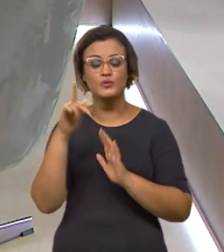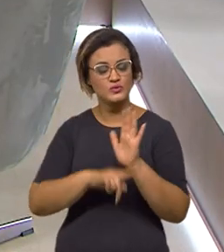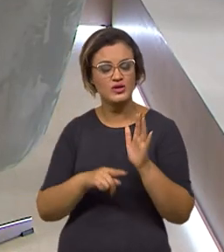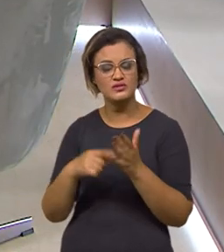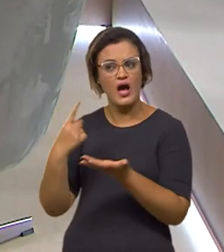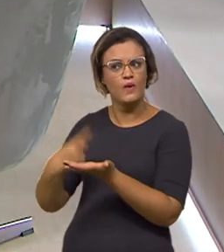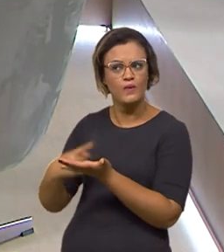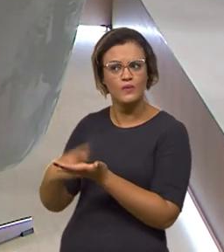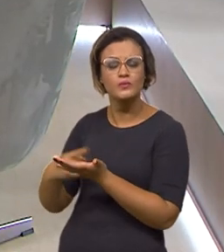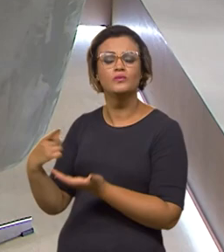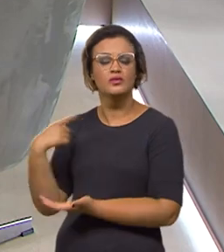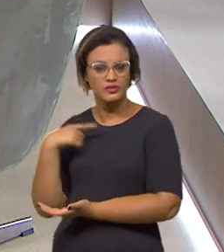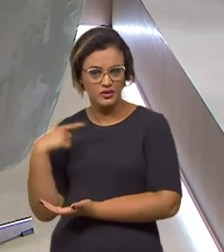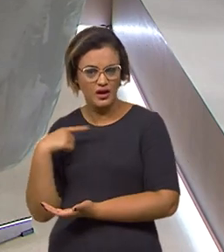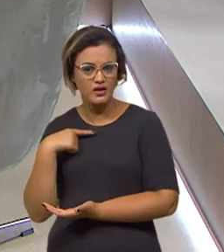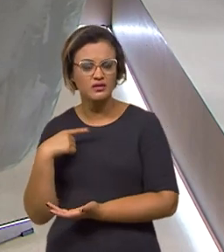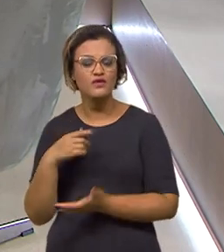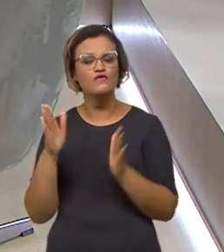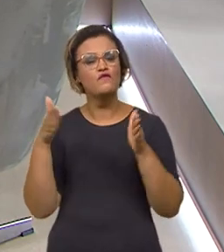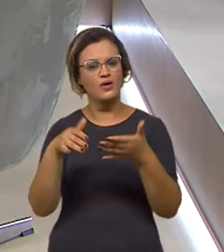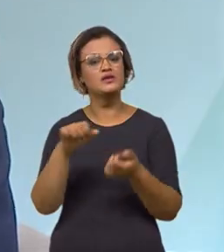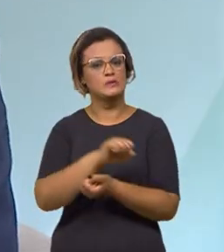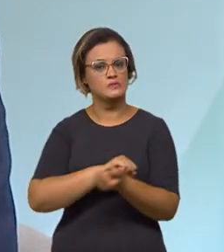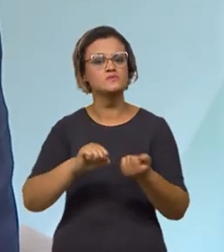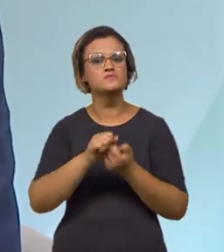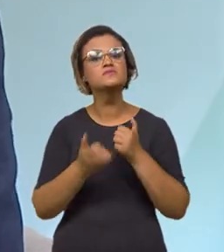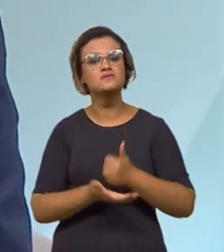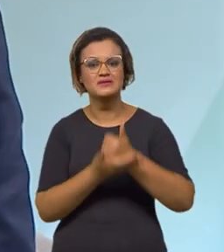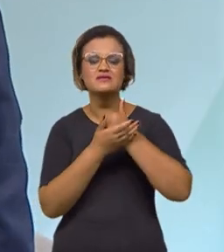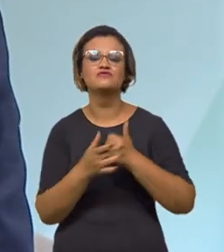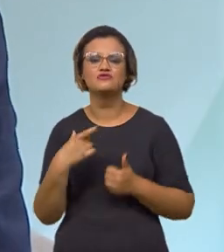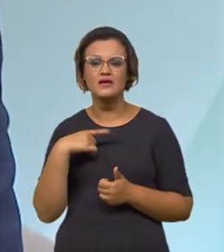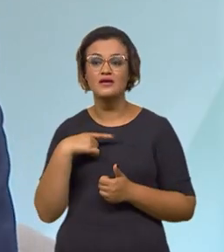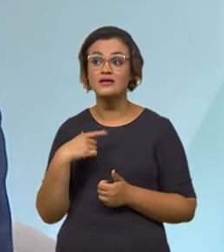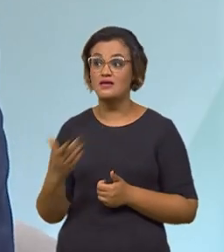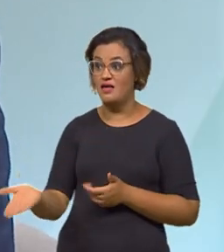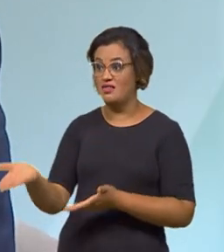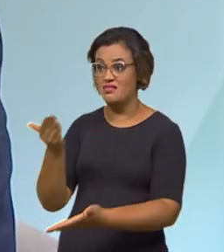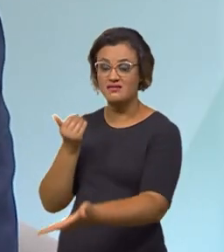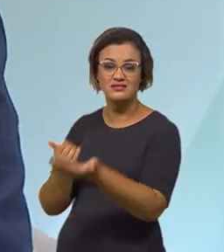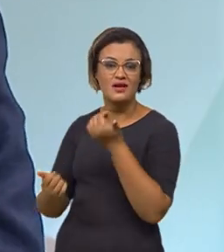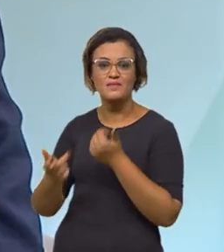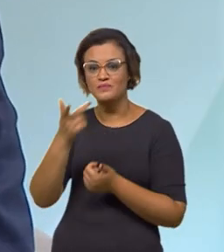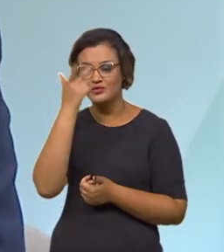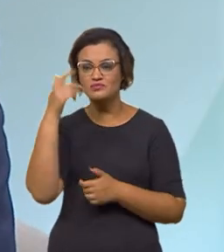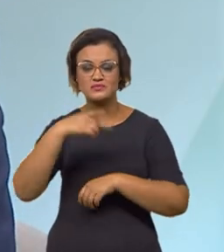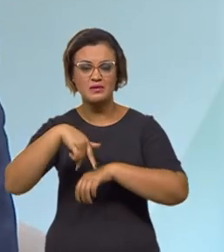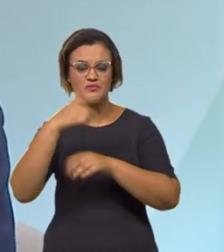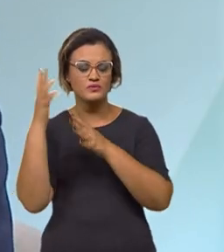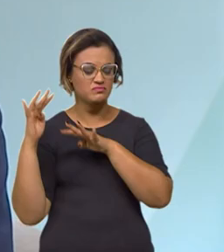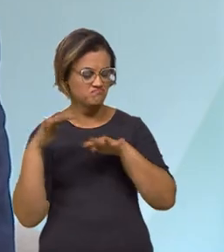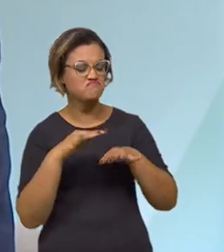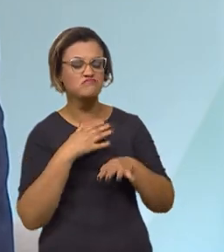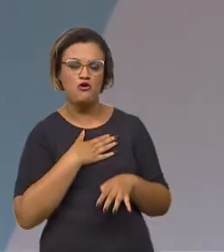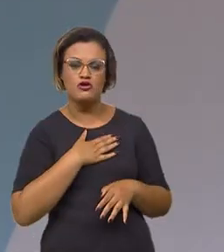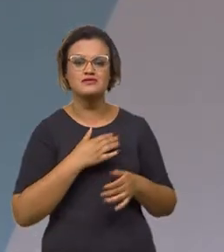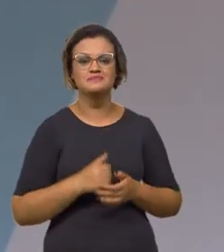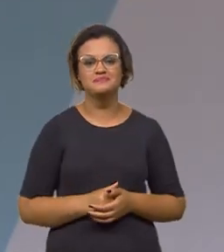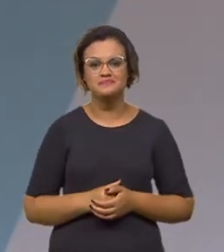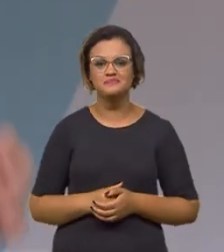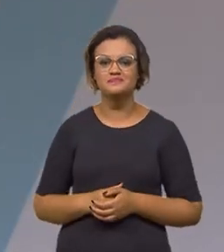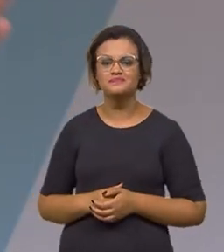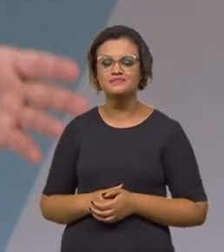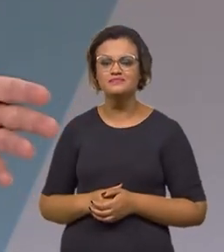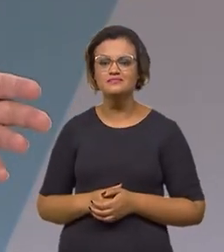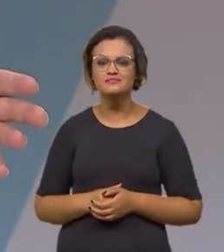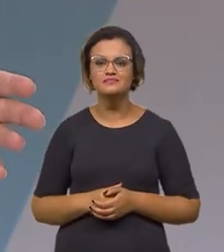internacionais no que tange a parte de sustentabilidade. E isso, sem dúvida nenhuma, atrai muito o setor privado e os grandes fundos a investir no Brasil. E o senhor